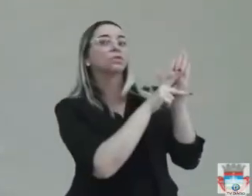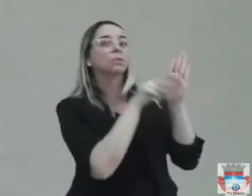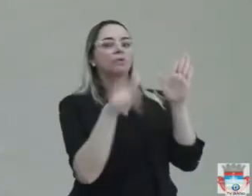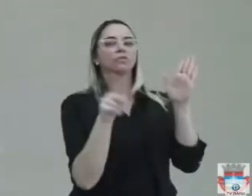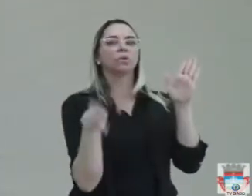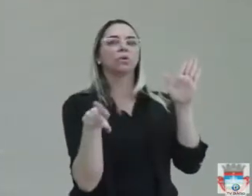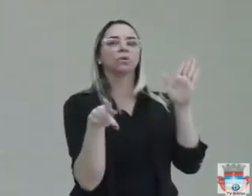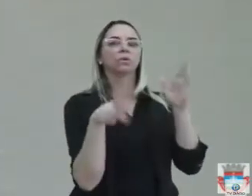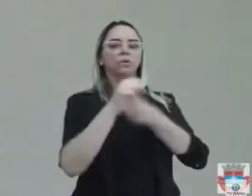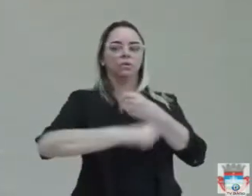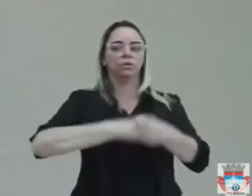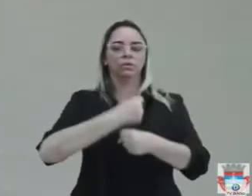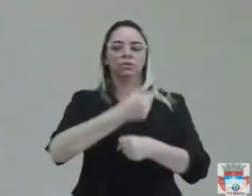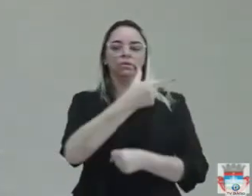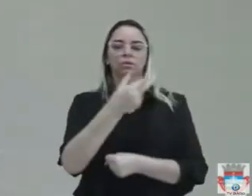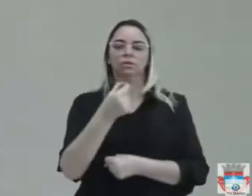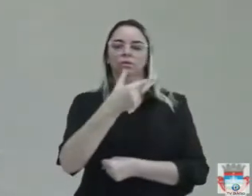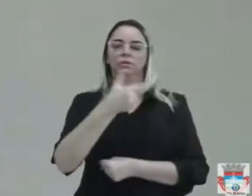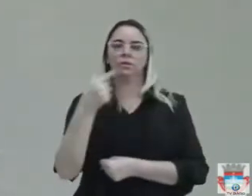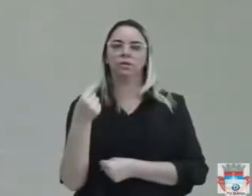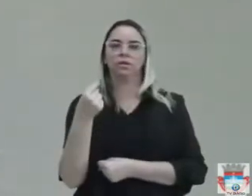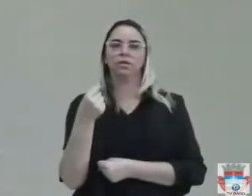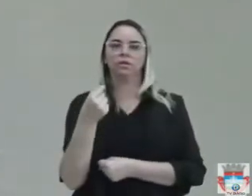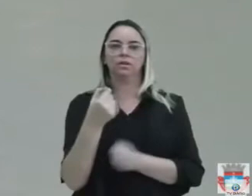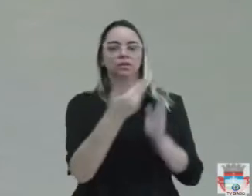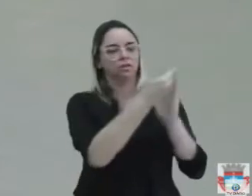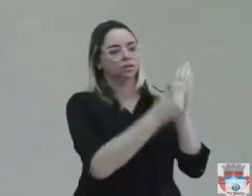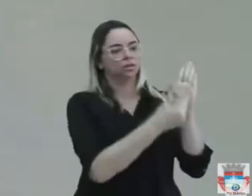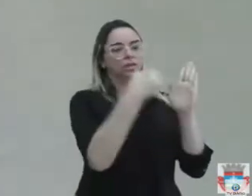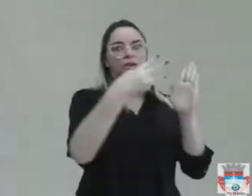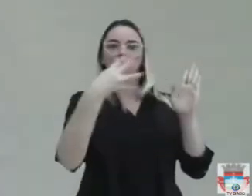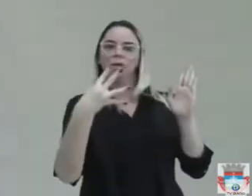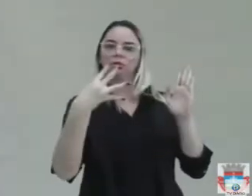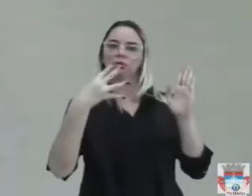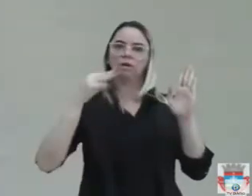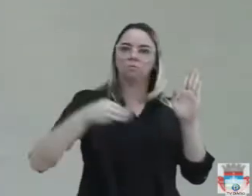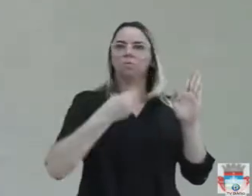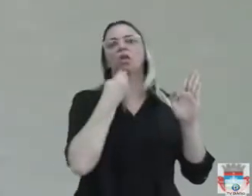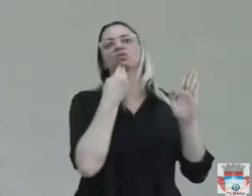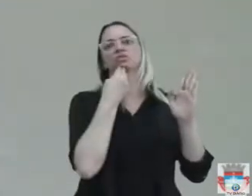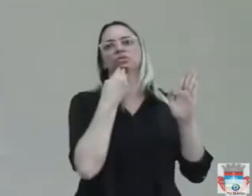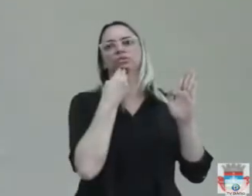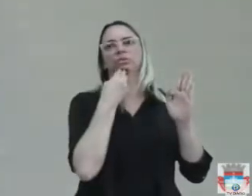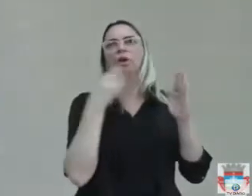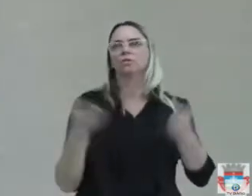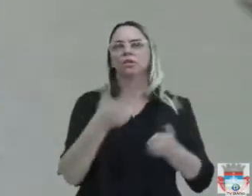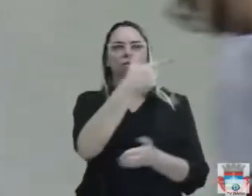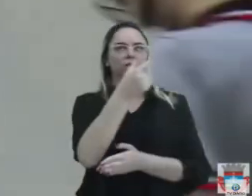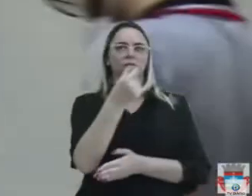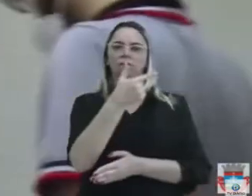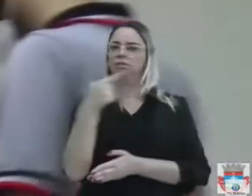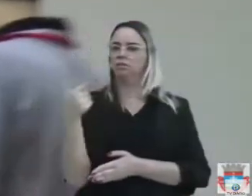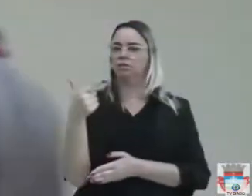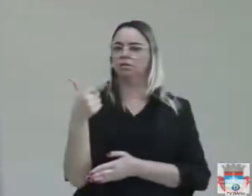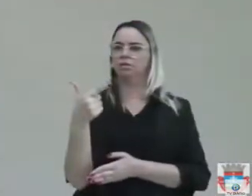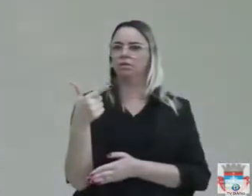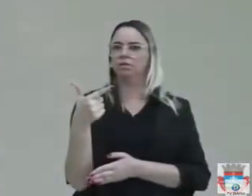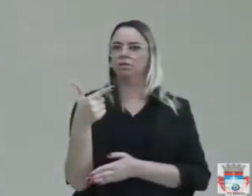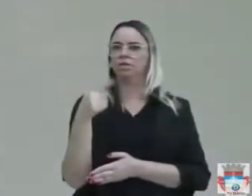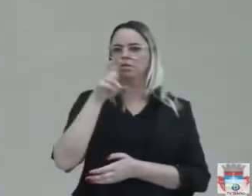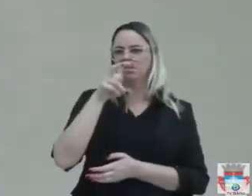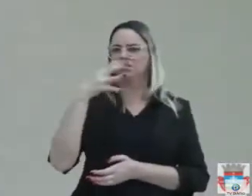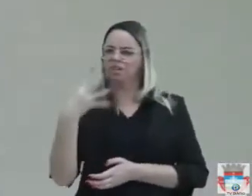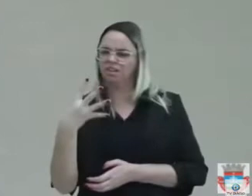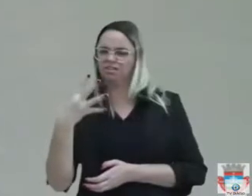2020, a receita foi 34 milhões. Hoje, para 2022, a programação é de 54